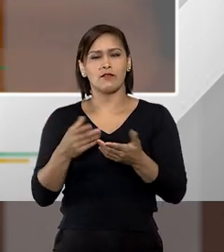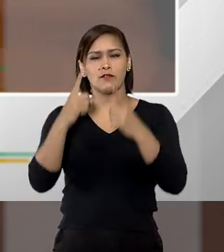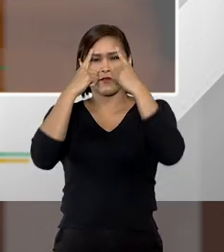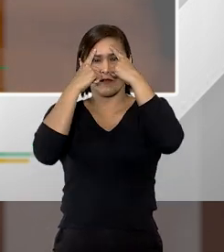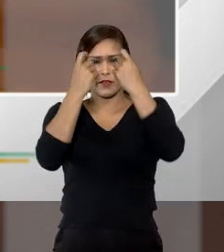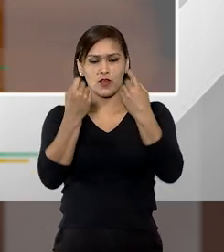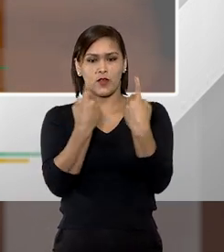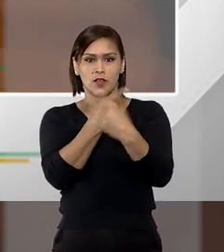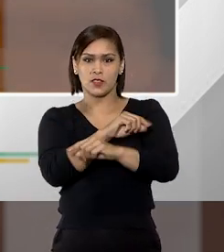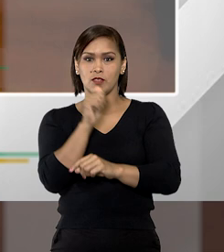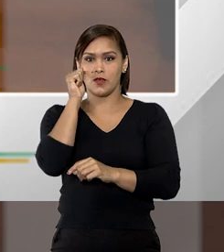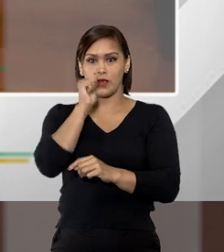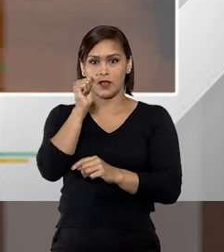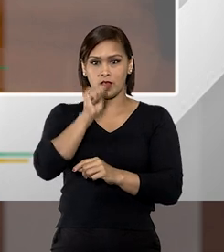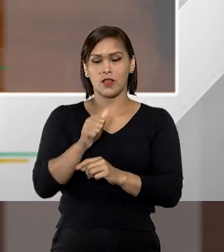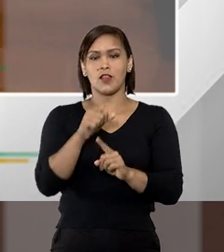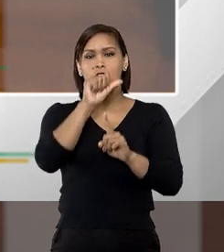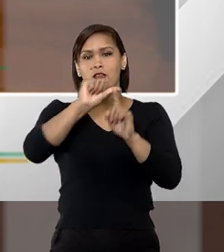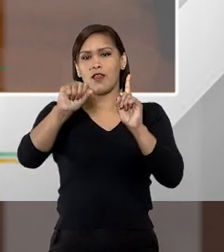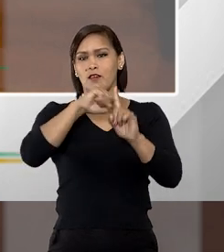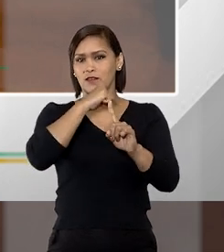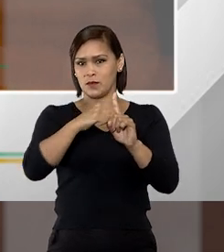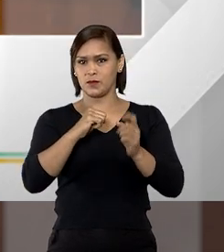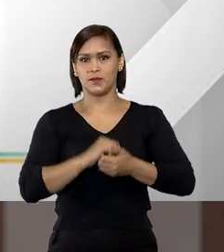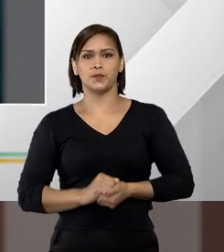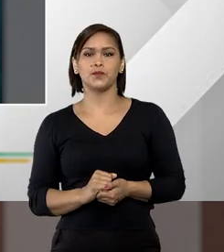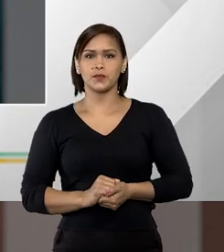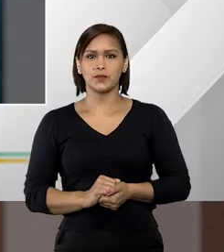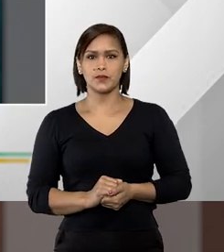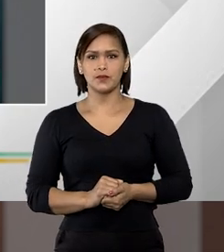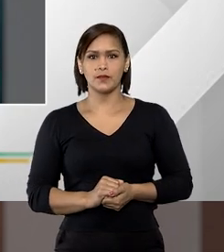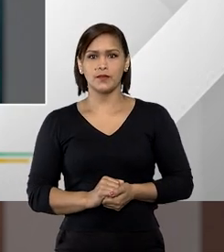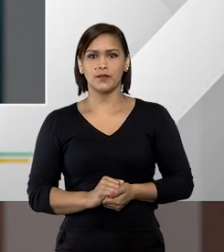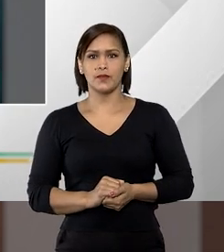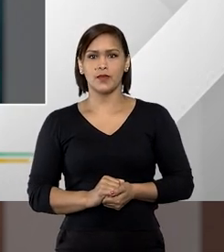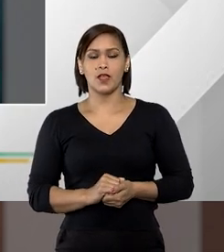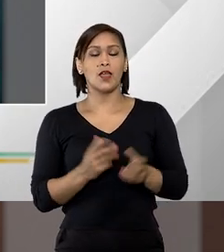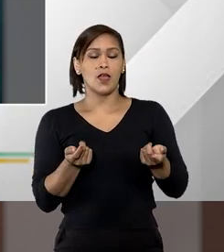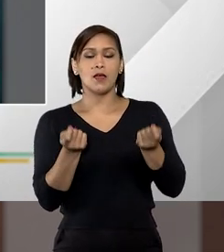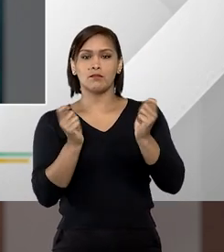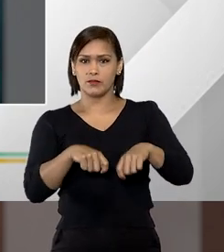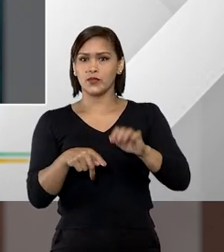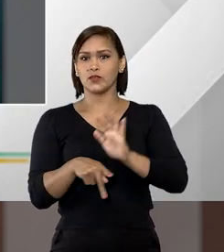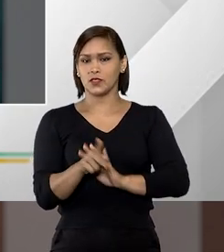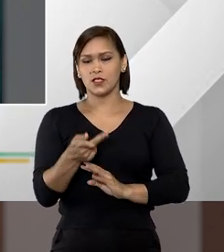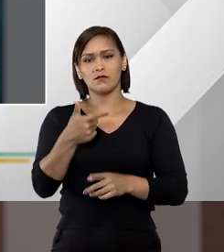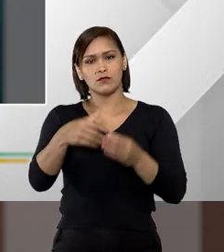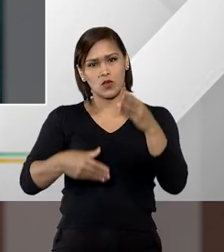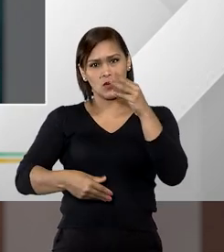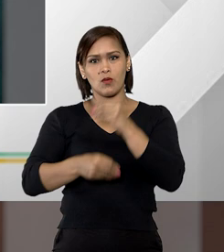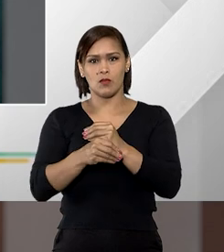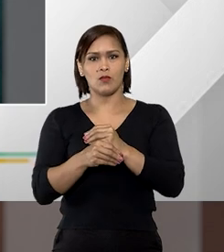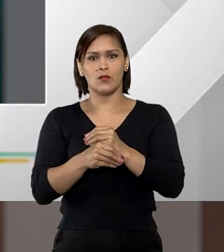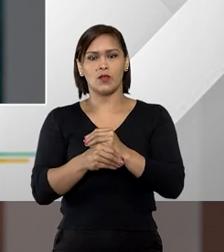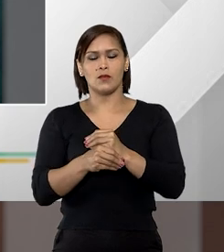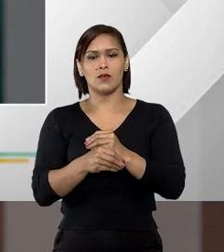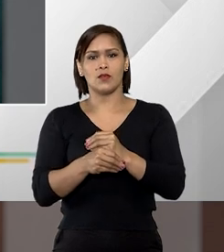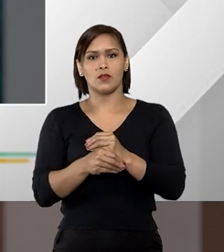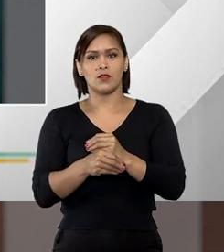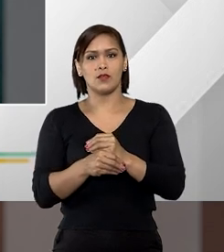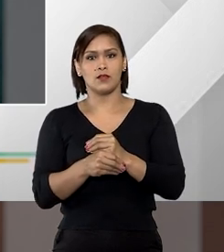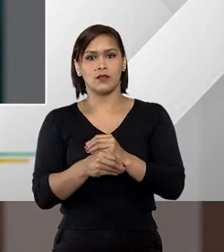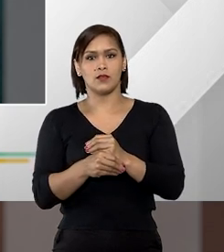violência contra a mulher quando a fala de feminicídio me permita mais uma vez só complementar professora